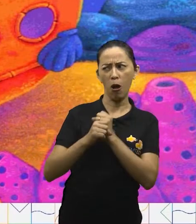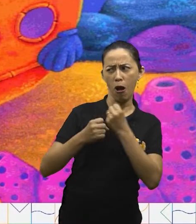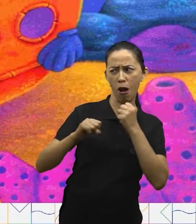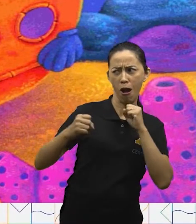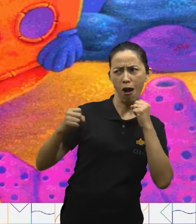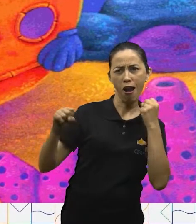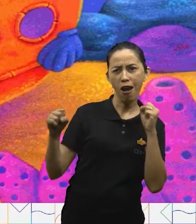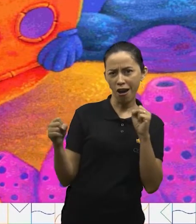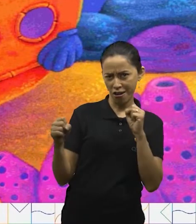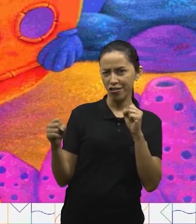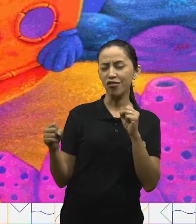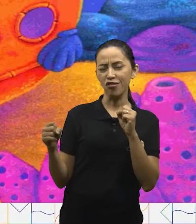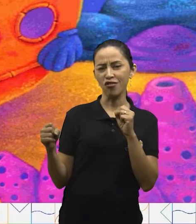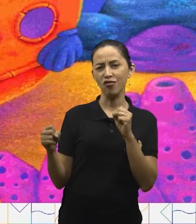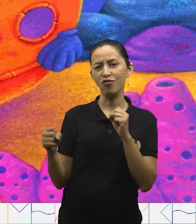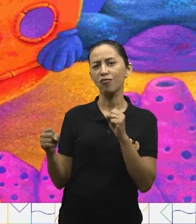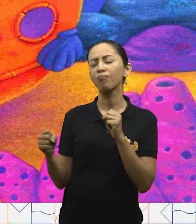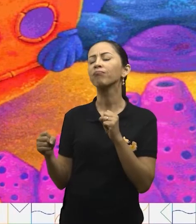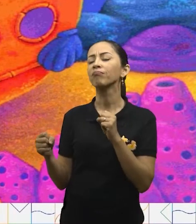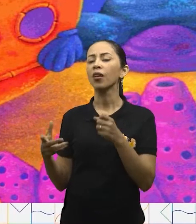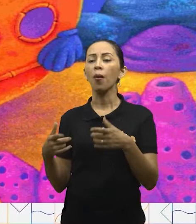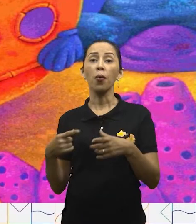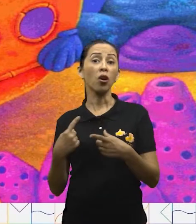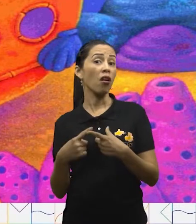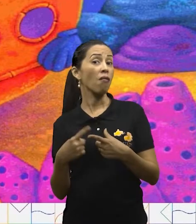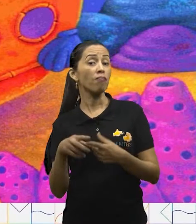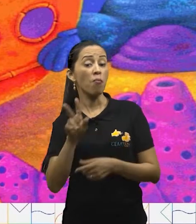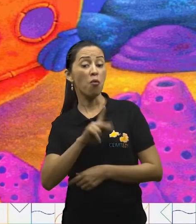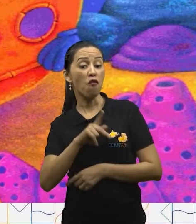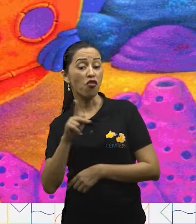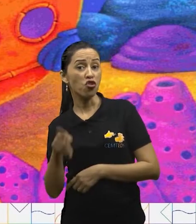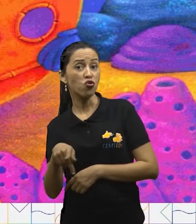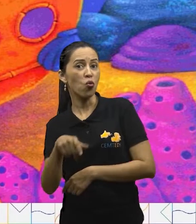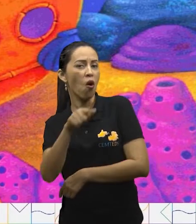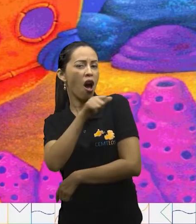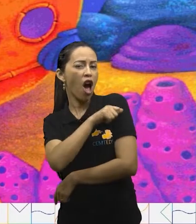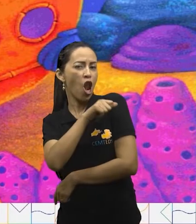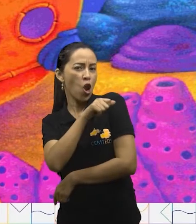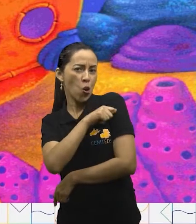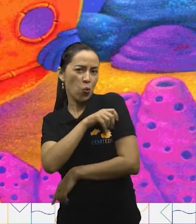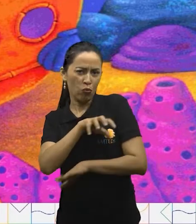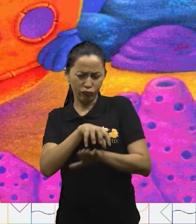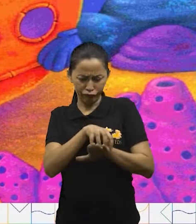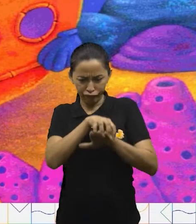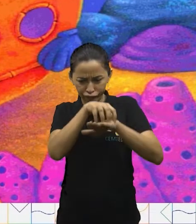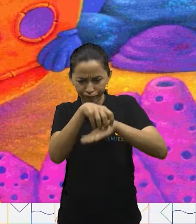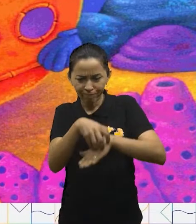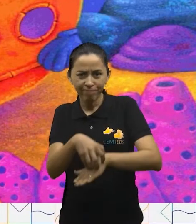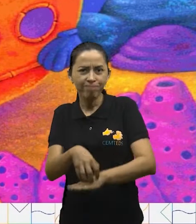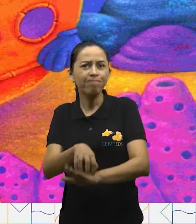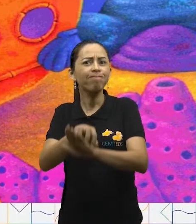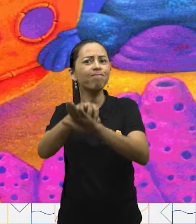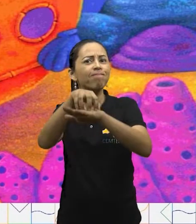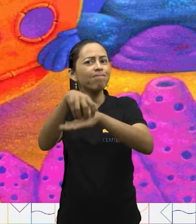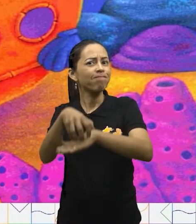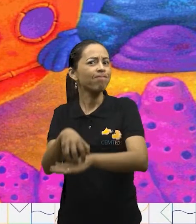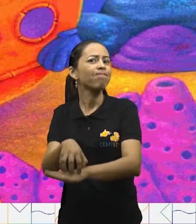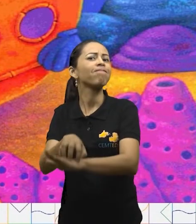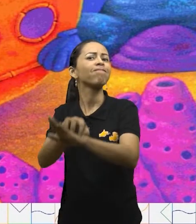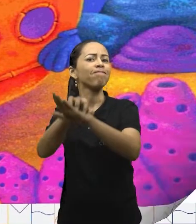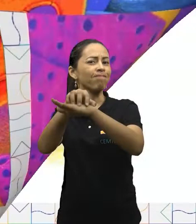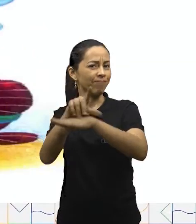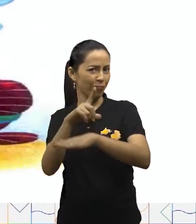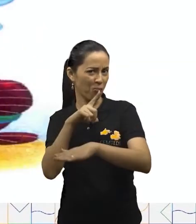os alunos e professores. Ônibus marítimo, é claro! Puxado por cavalos